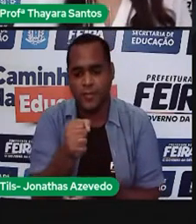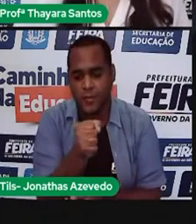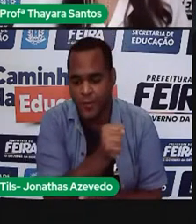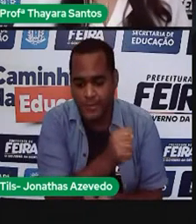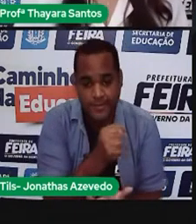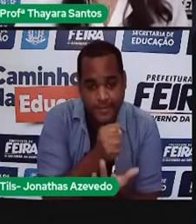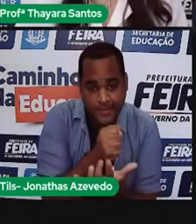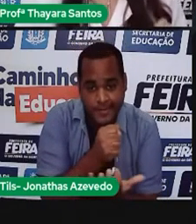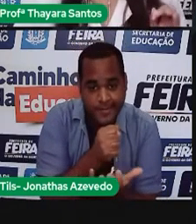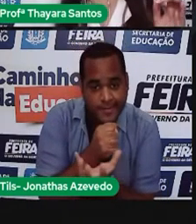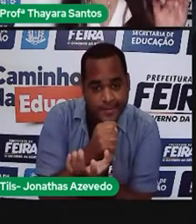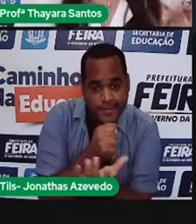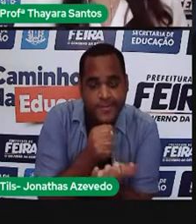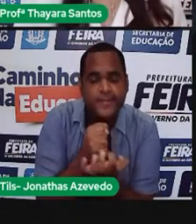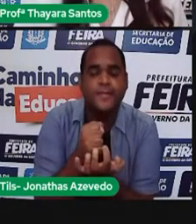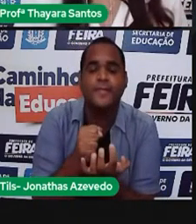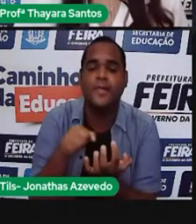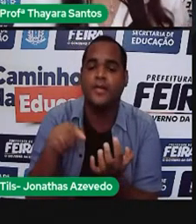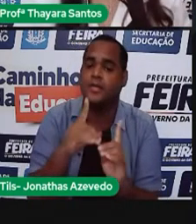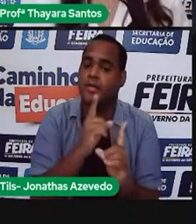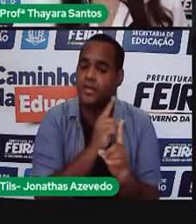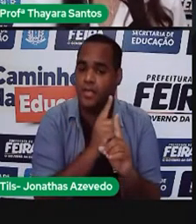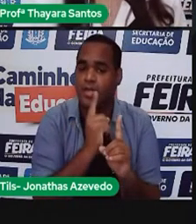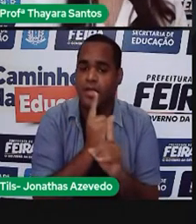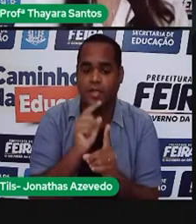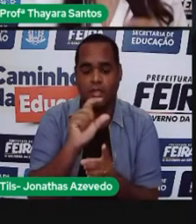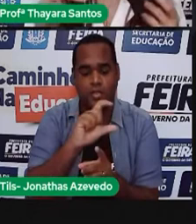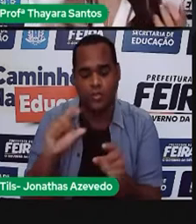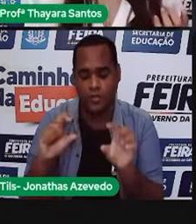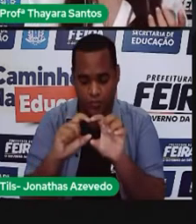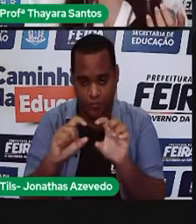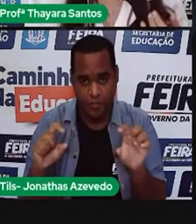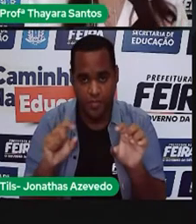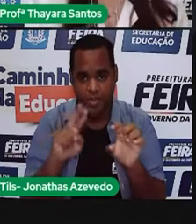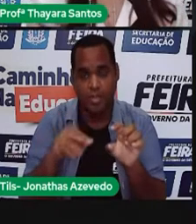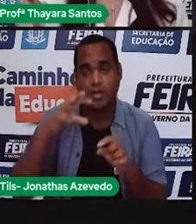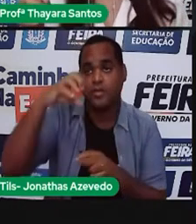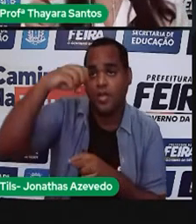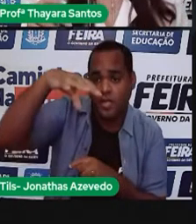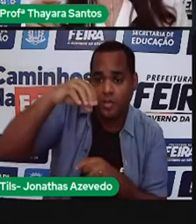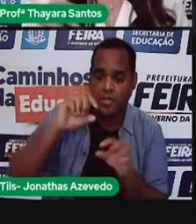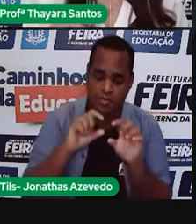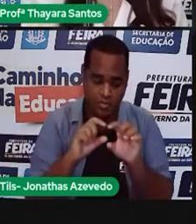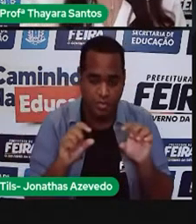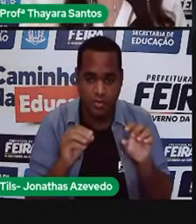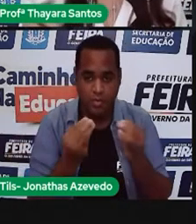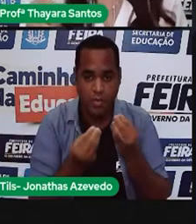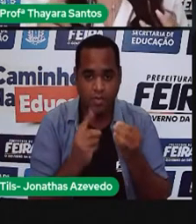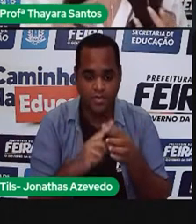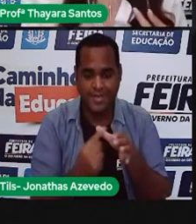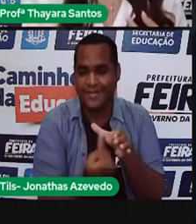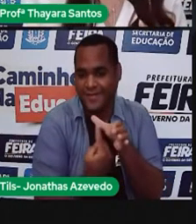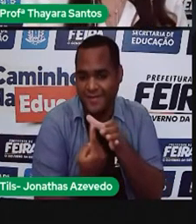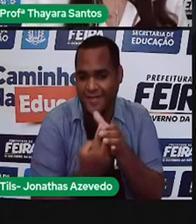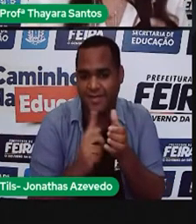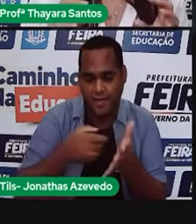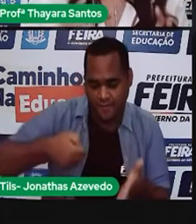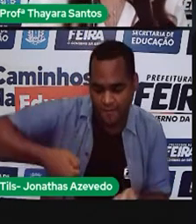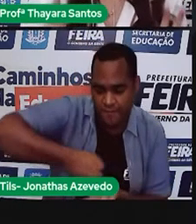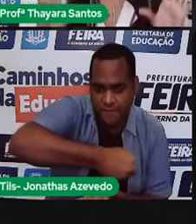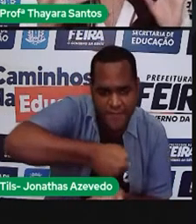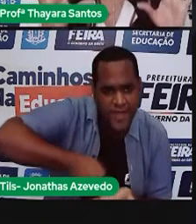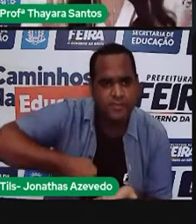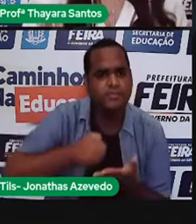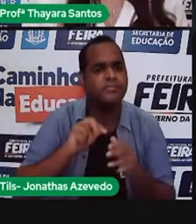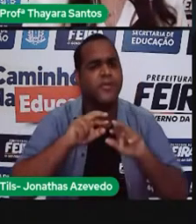E isso está escrito no próprio eletrodoméstico. A lâmpada tem escrito, é o liquidificador, o ferro de passar,